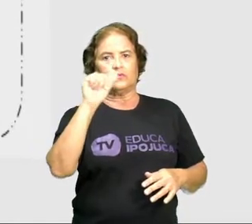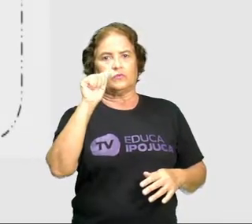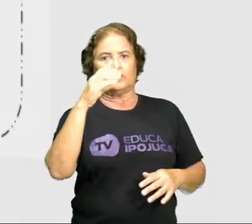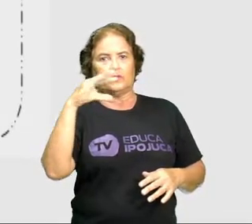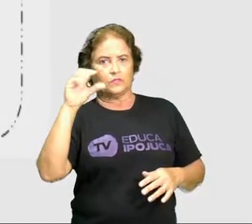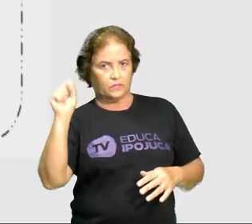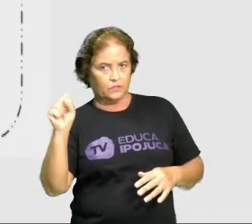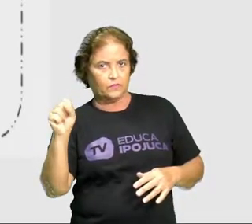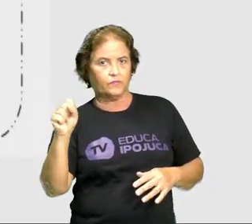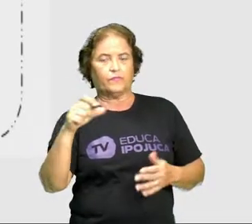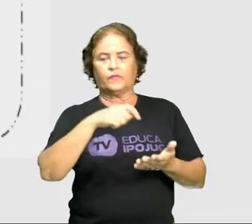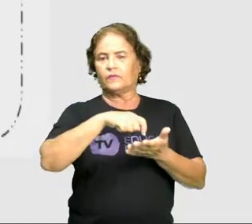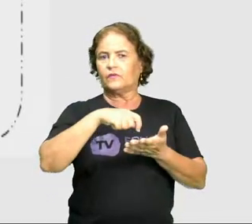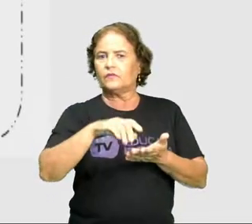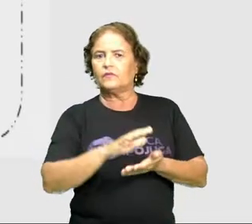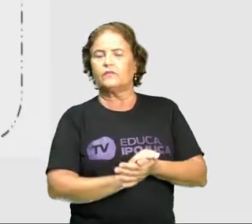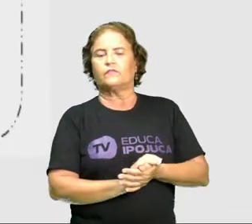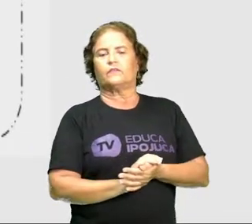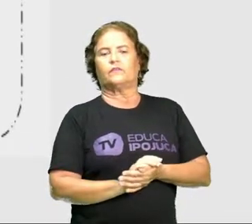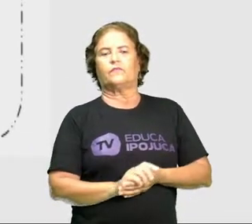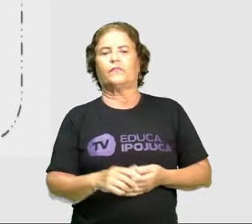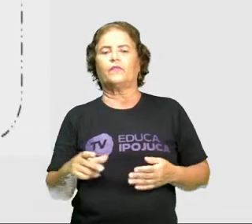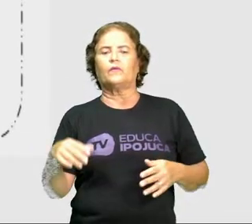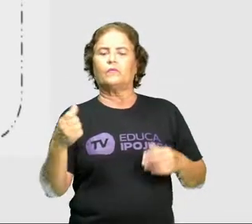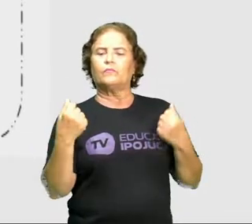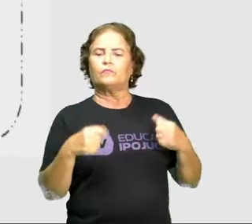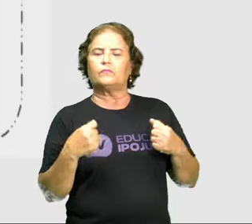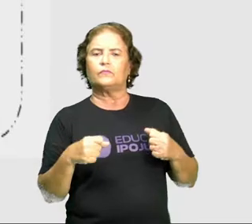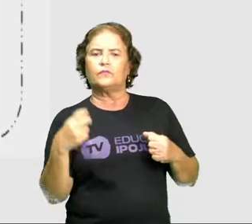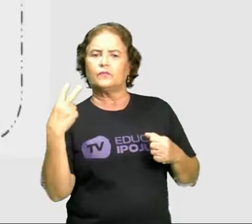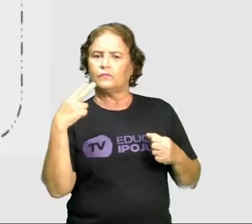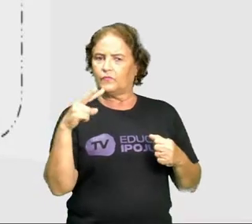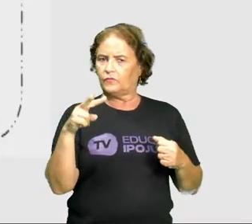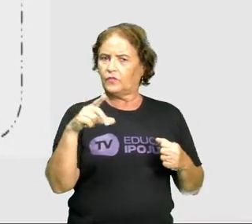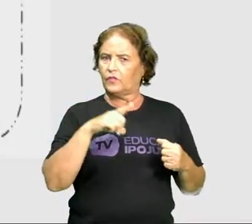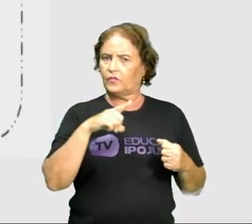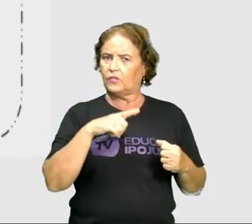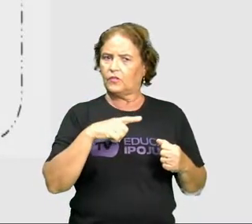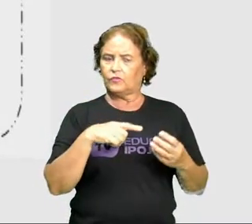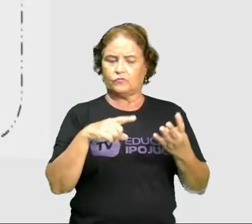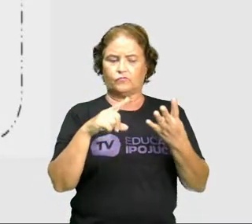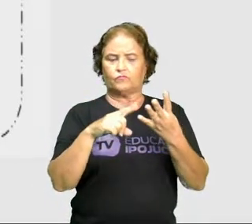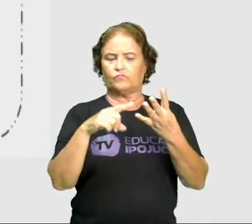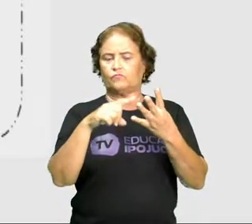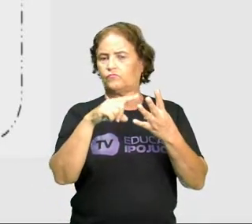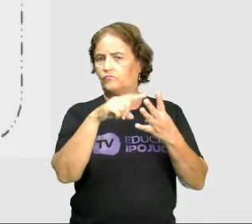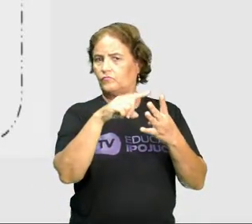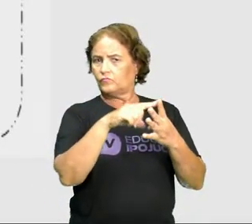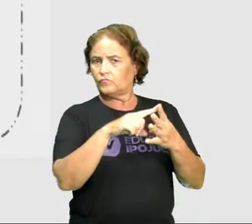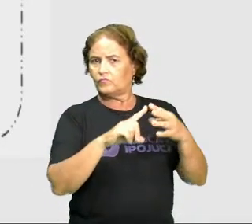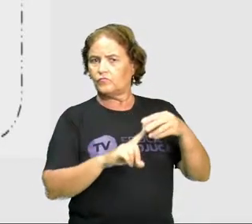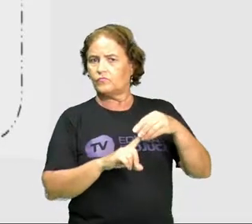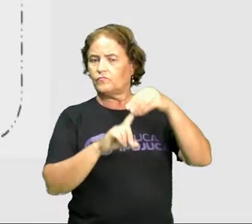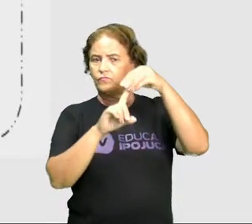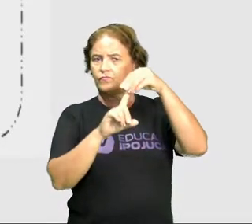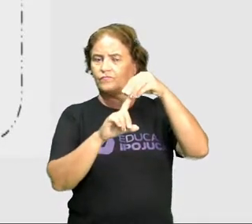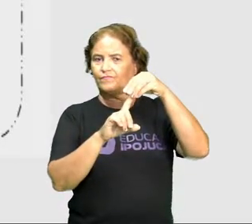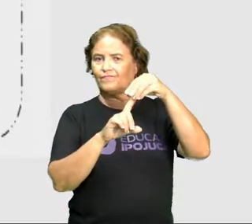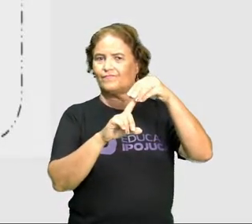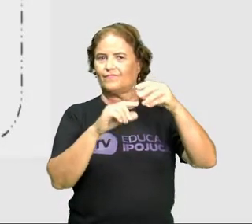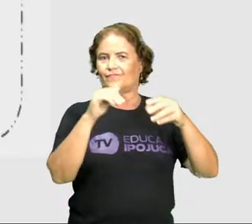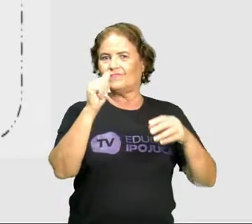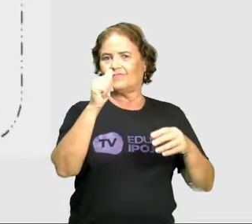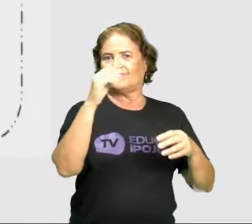Acentuação gráfica a gente pode ver que a gente tem os quatro principais acentos, que é o acento circunflexo,